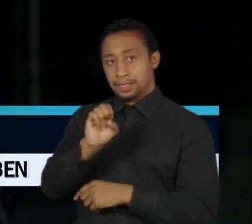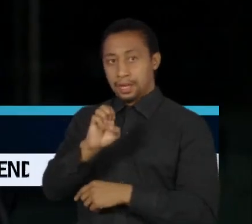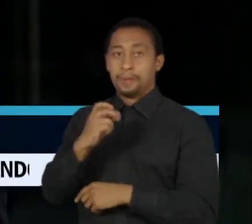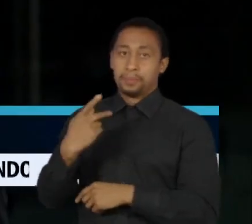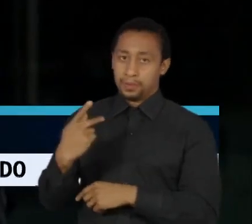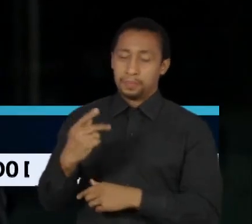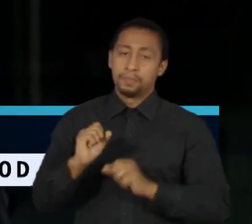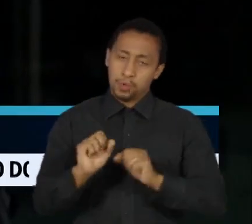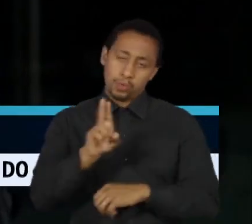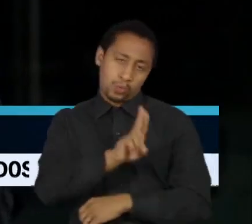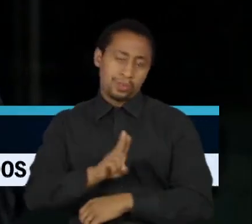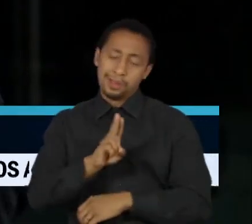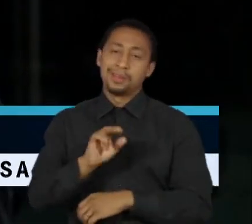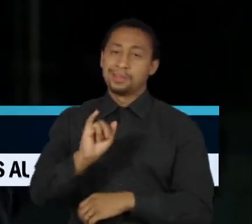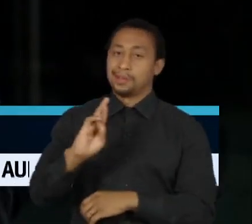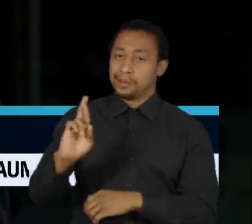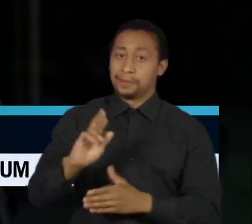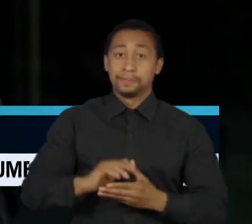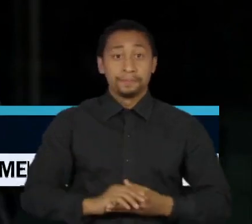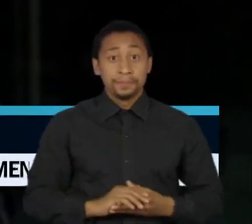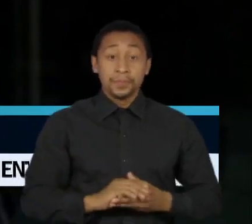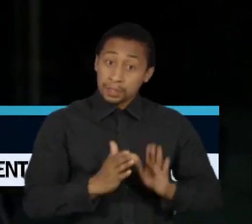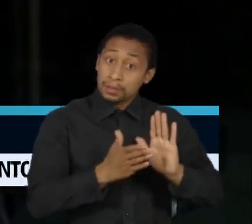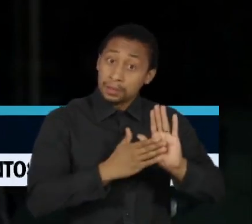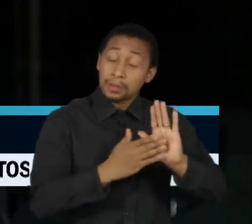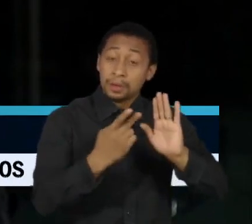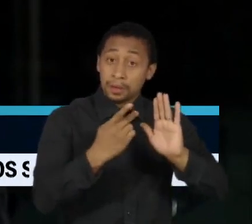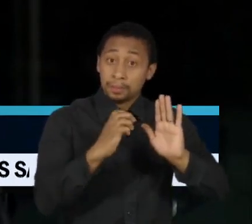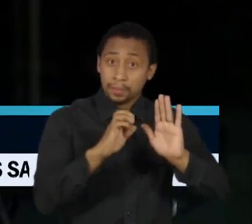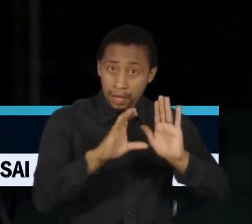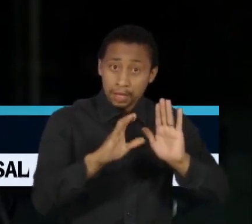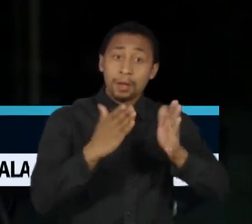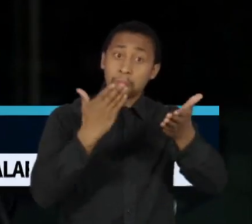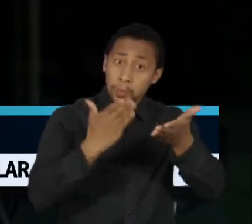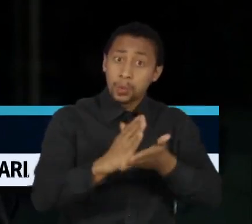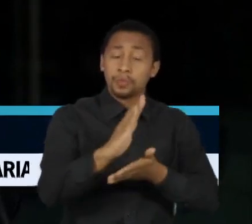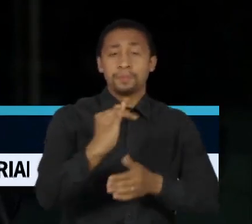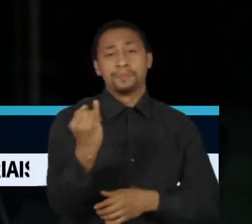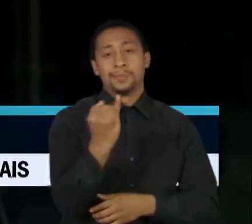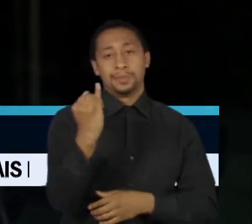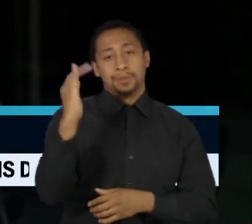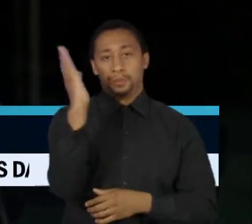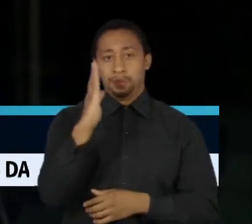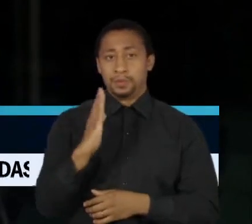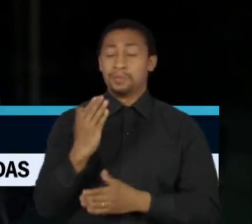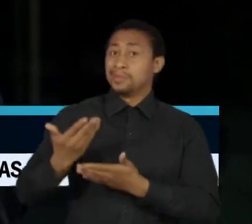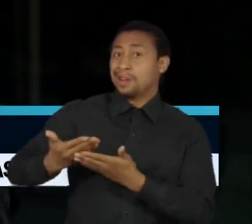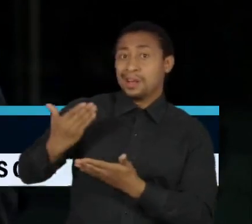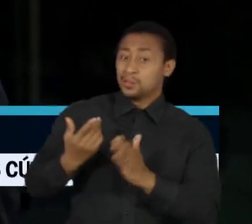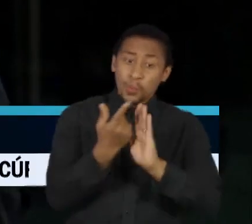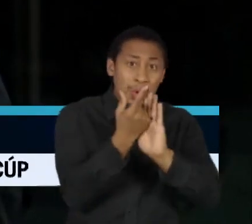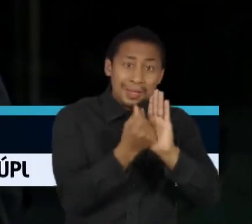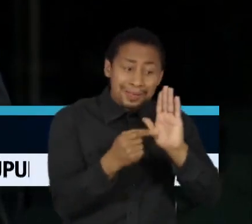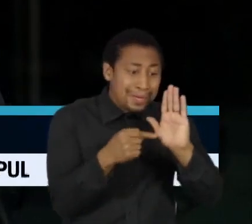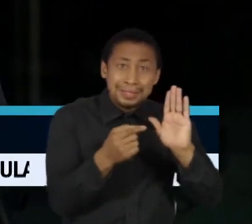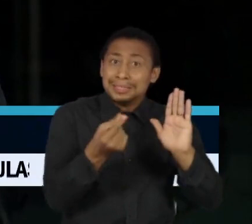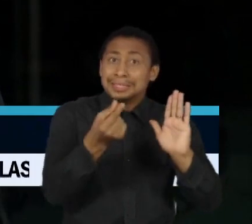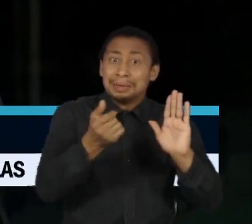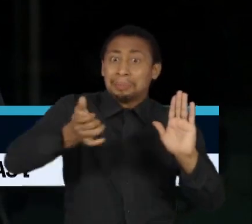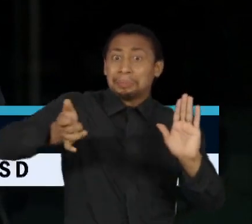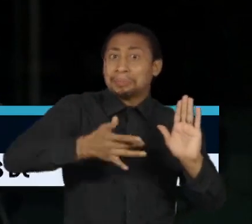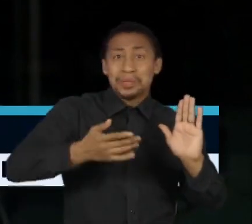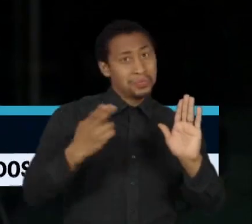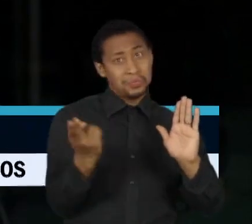importante para o país, que nós tínhamos um orçamento absolutamente inexecuível e